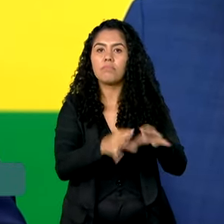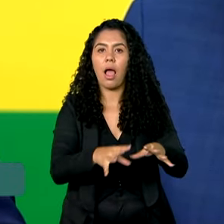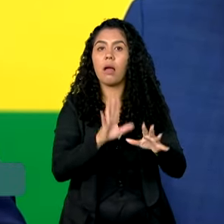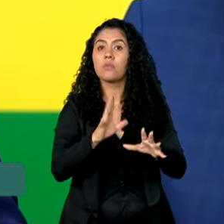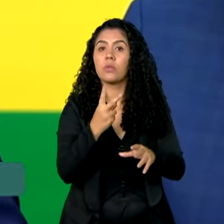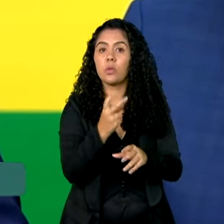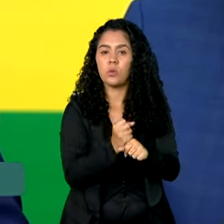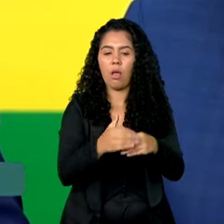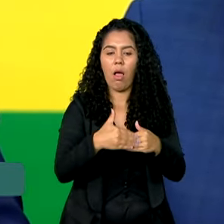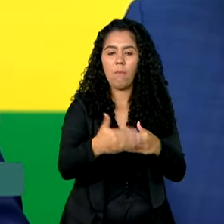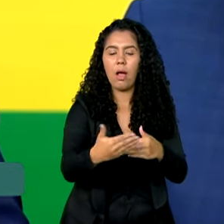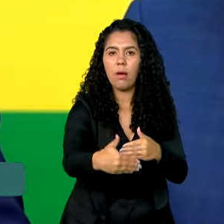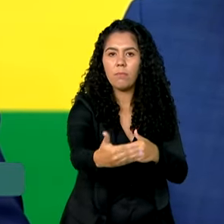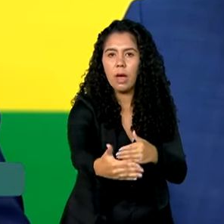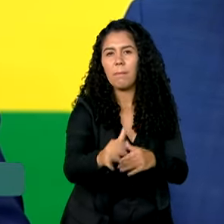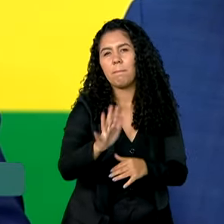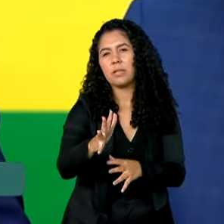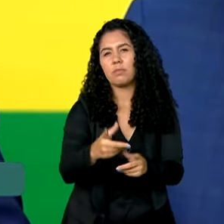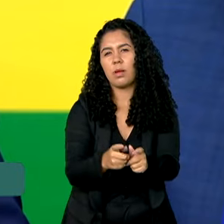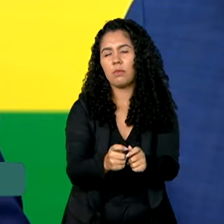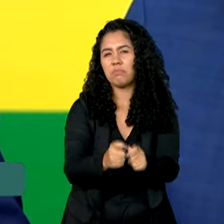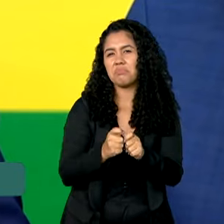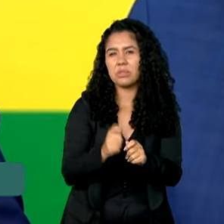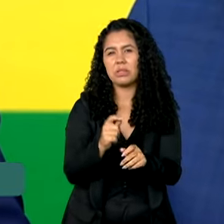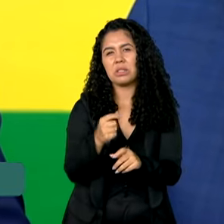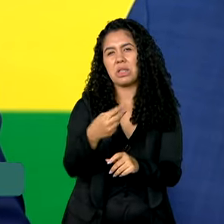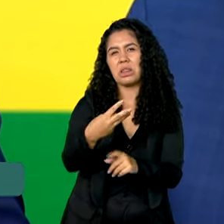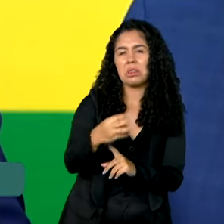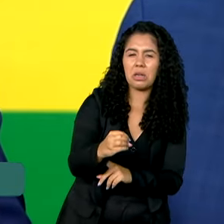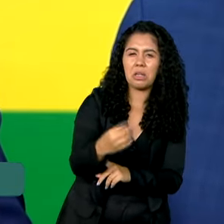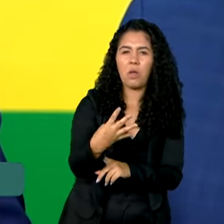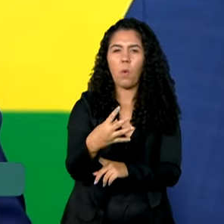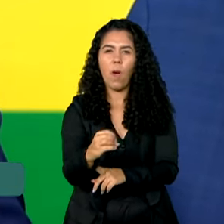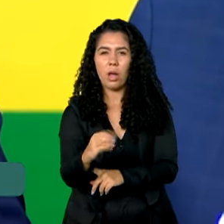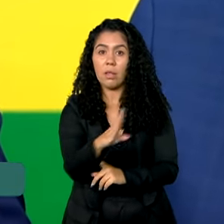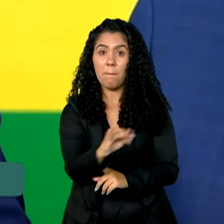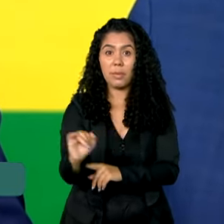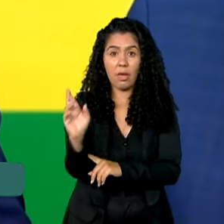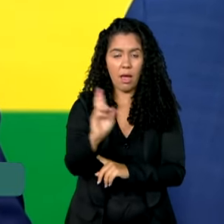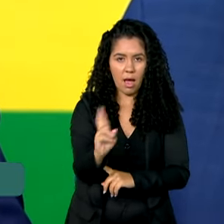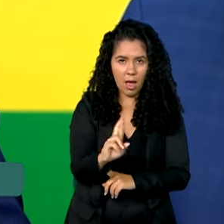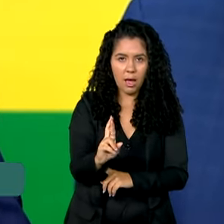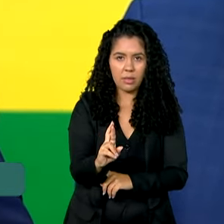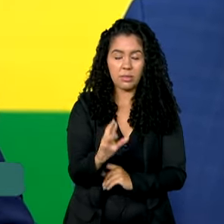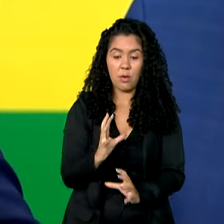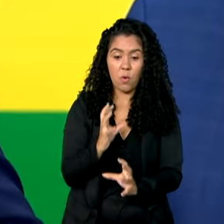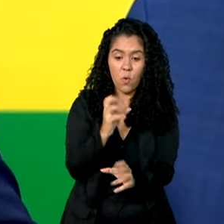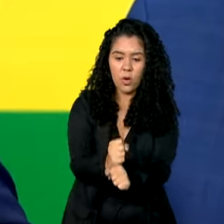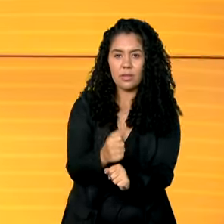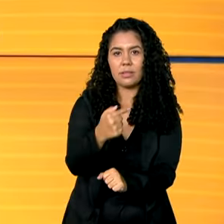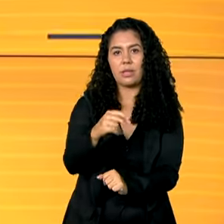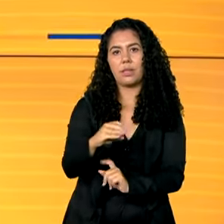anos de R$ e R$ bilhões, R$ 25 e R$ 26,00, performando R 70 bilhões.